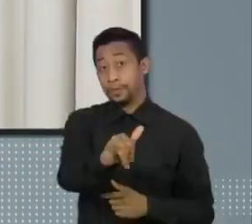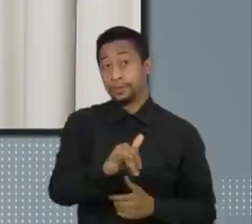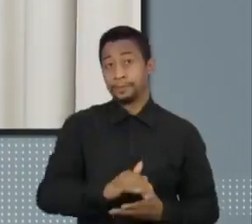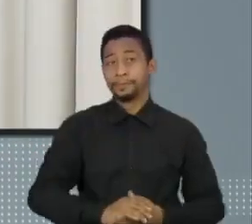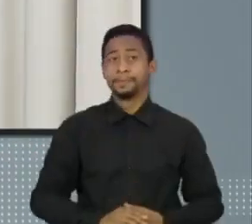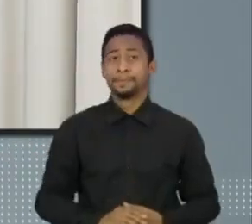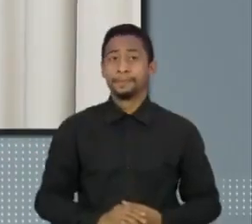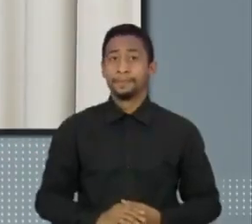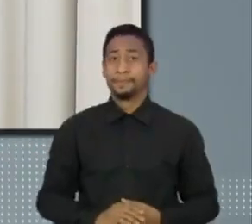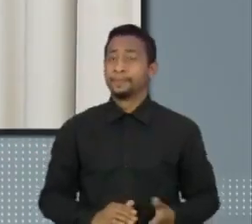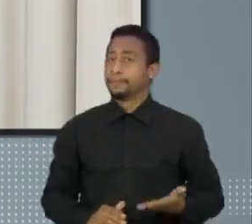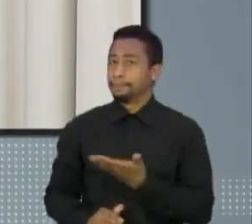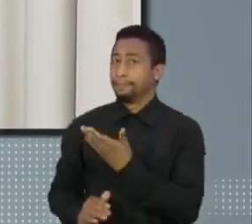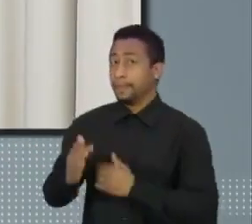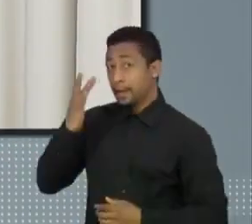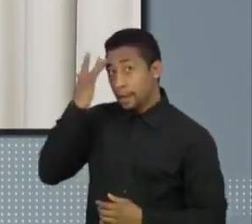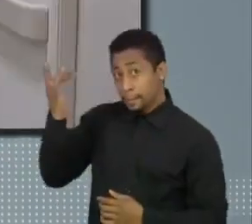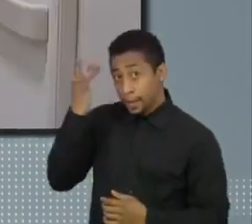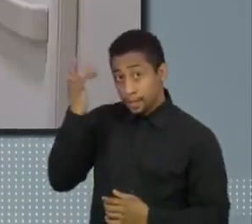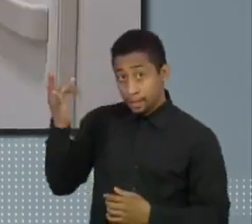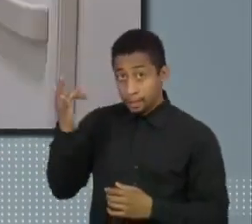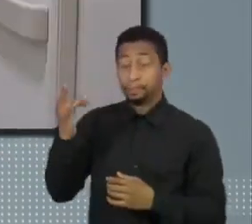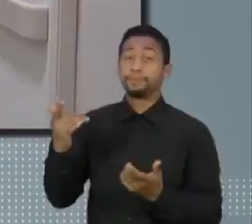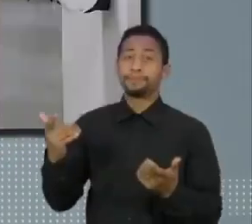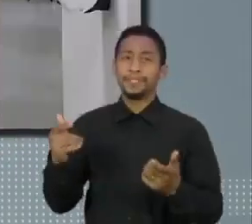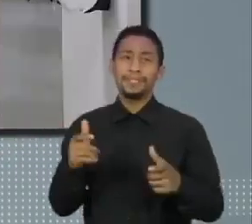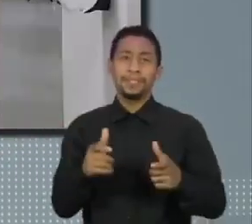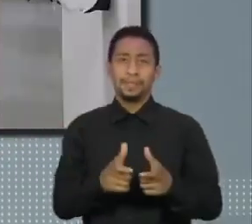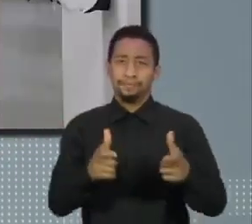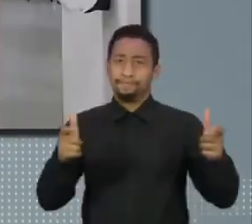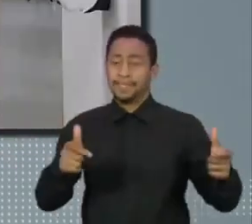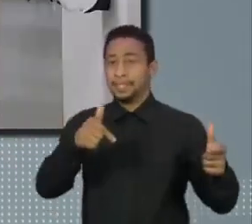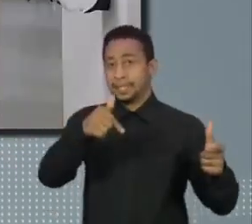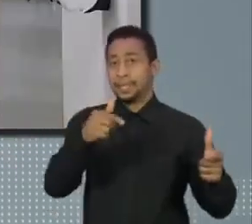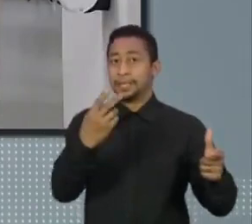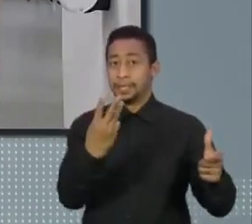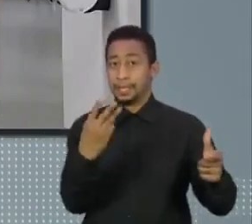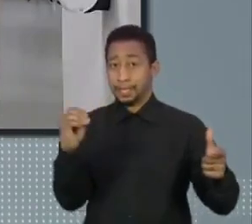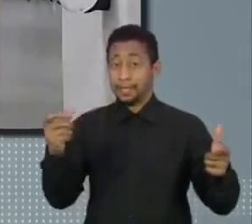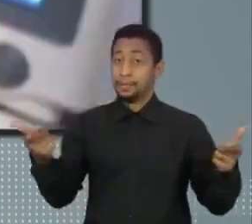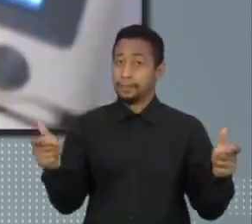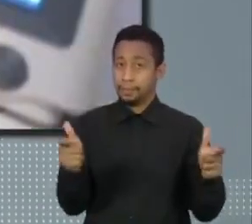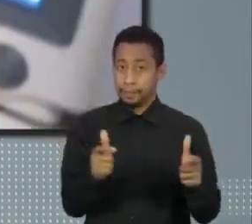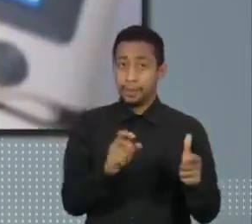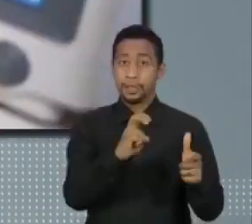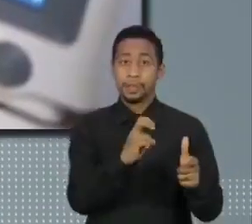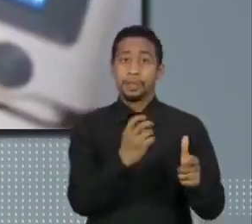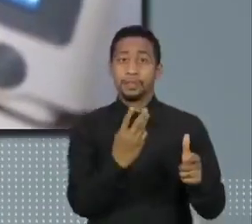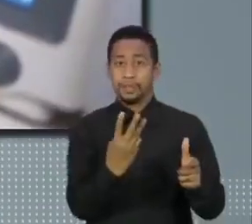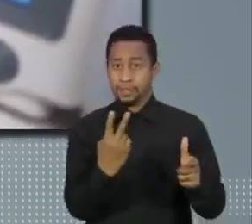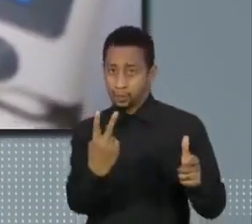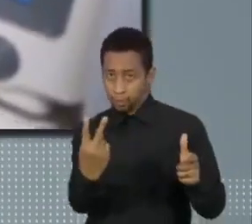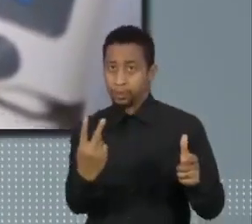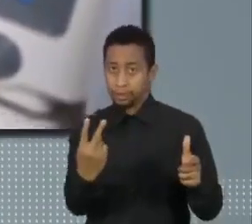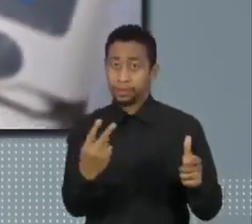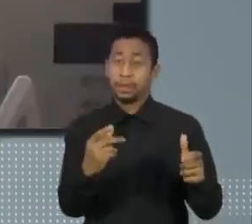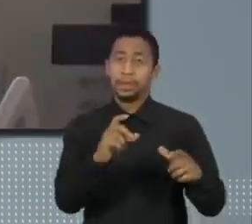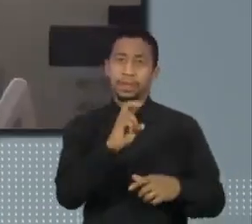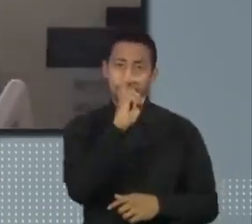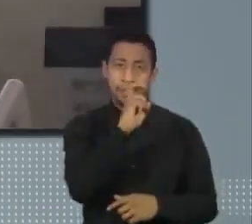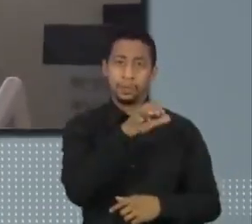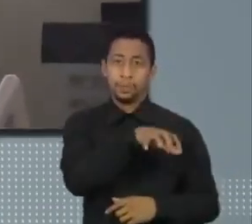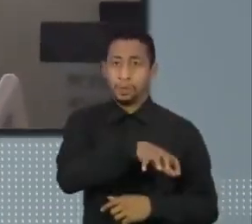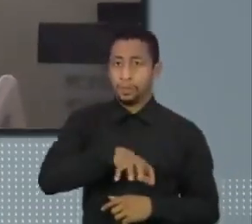A partir de amanhã, em vez de 730, serão 532, concentrados em cinco